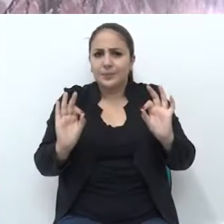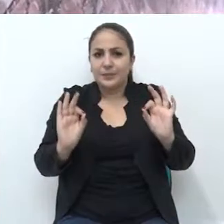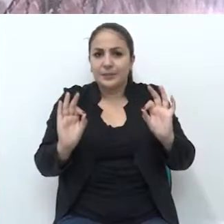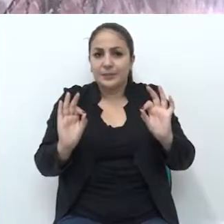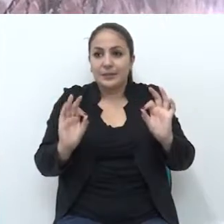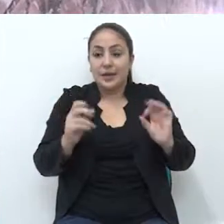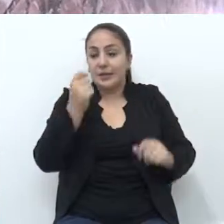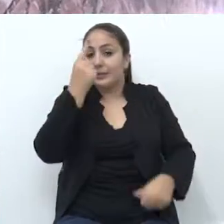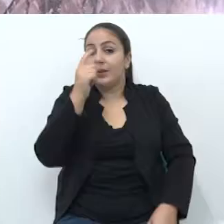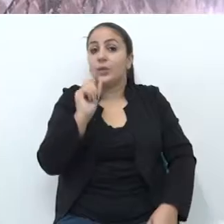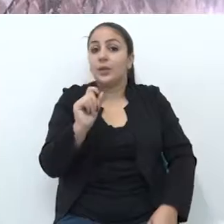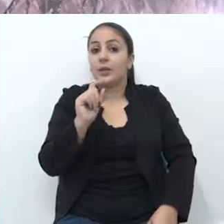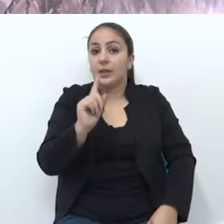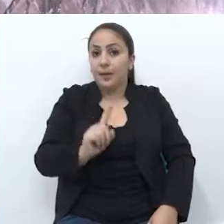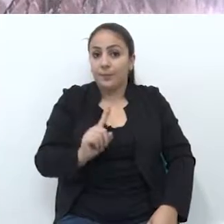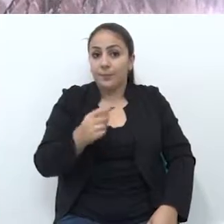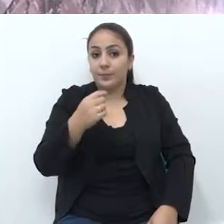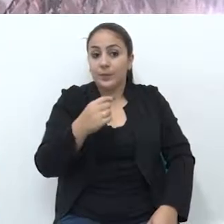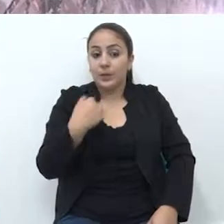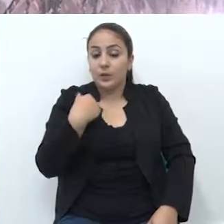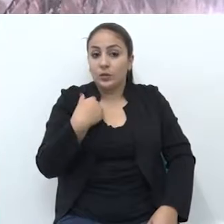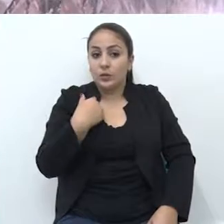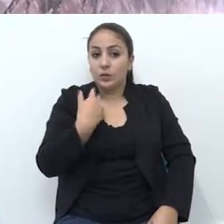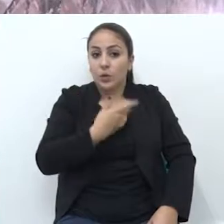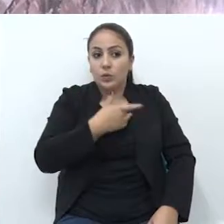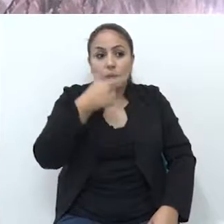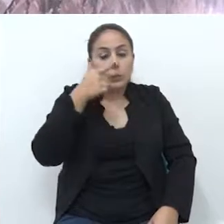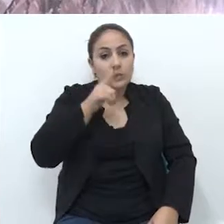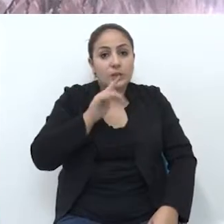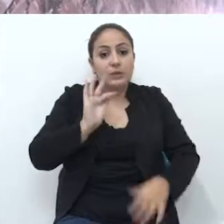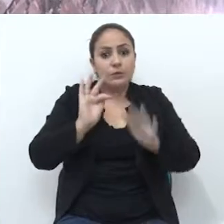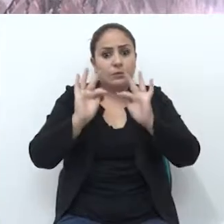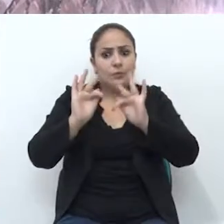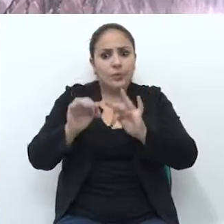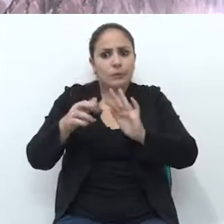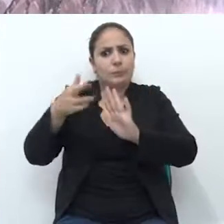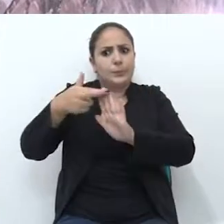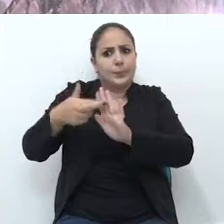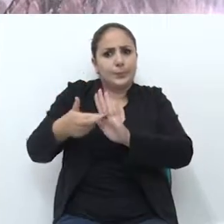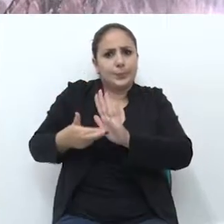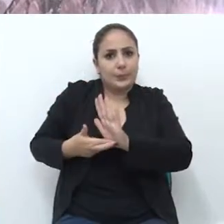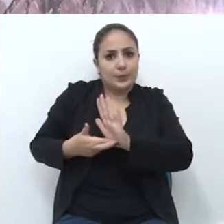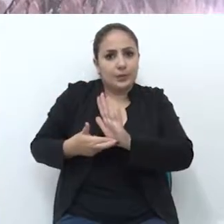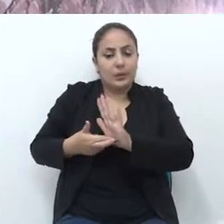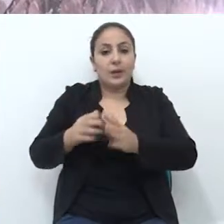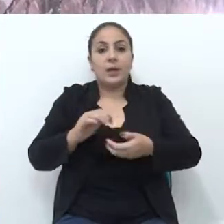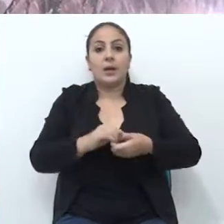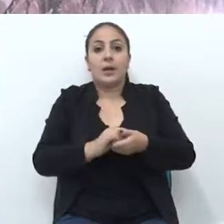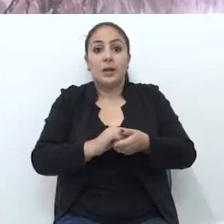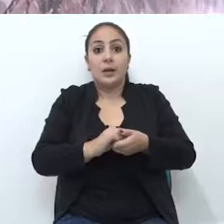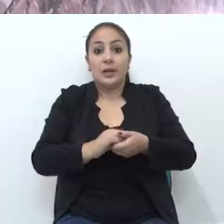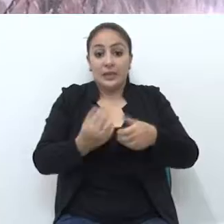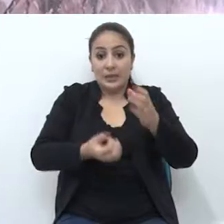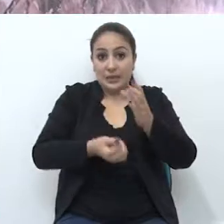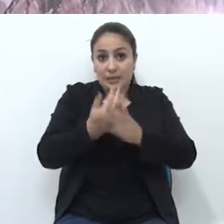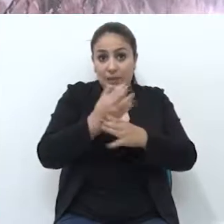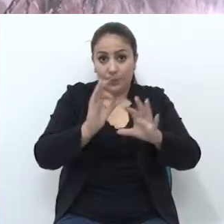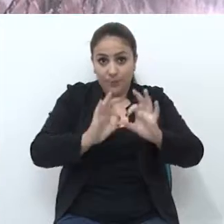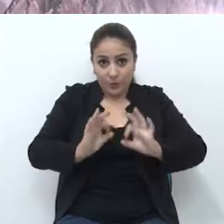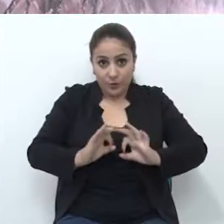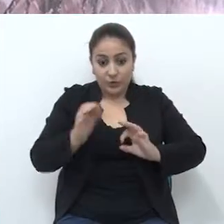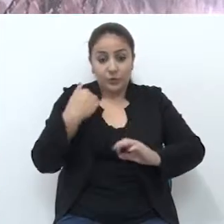simples, porque a grande ideia desse programa é desburocratização do processo. É que ele monte o seu